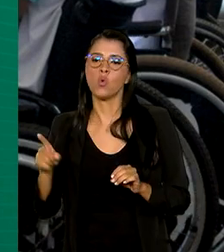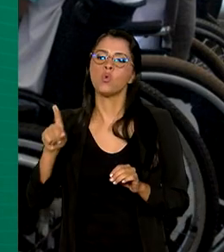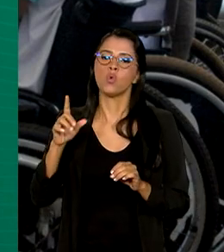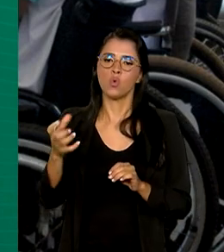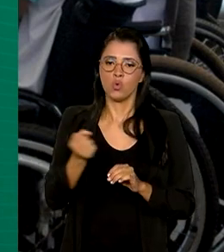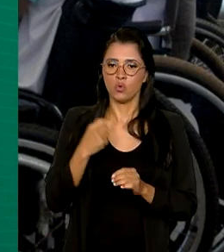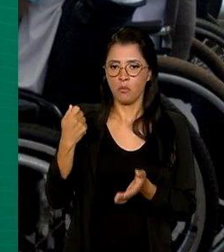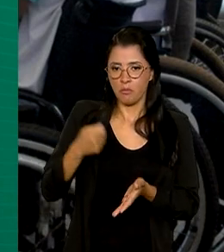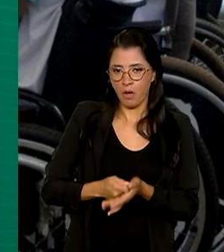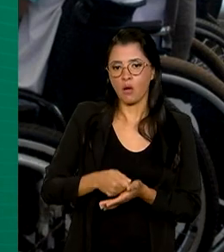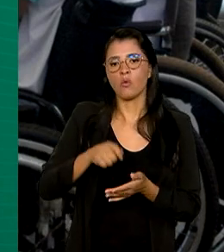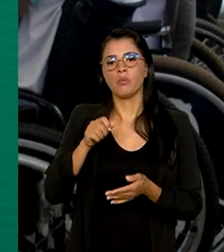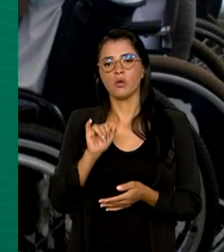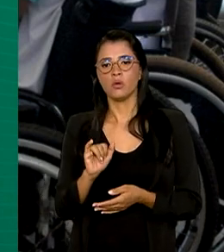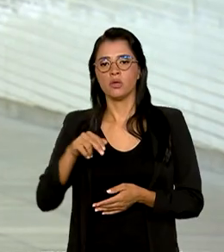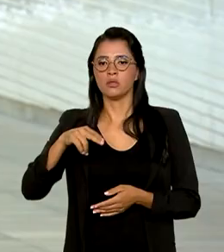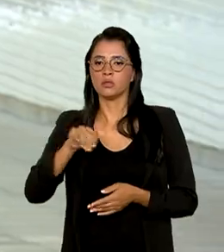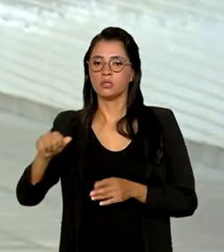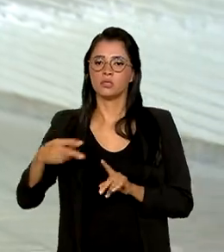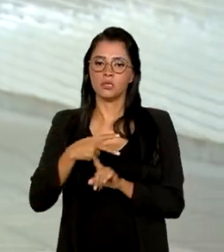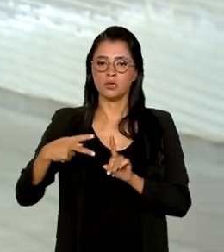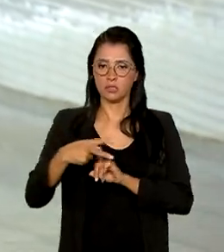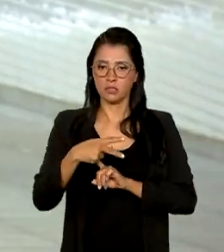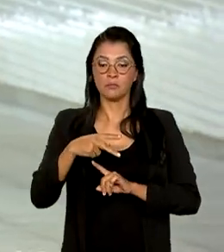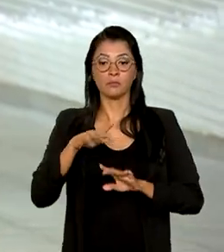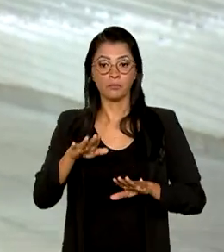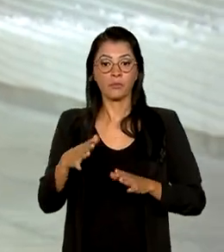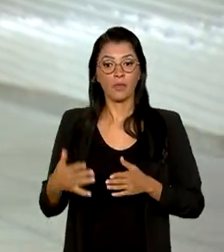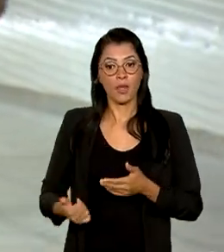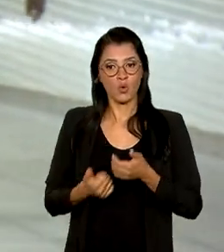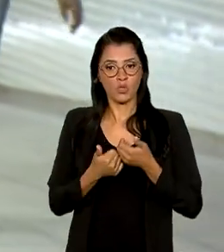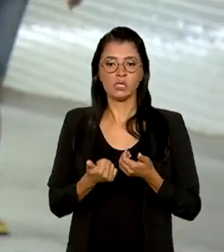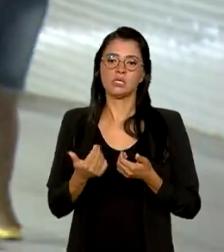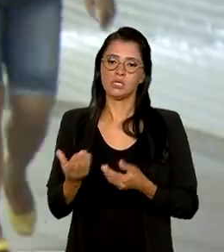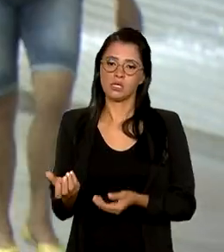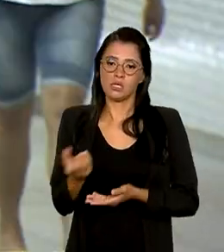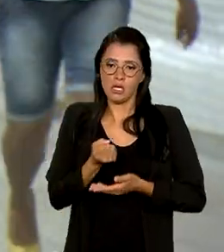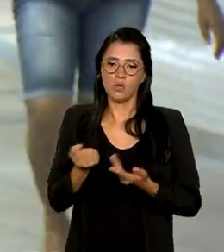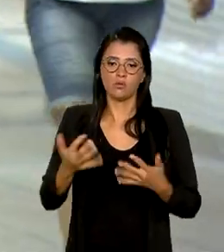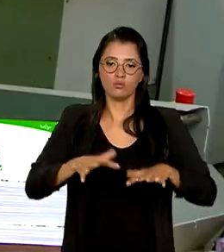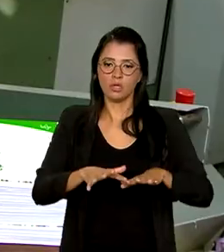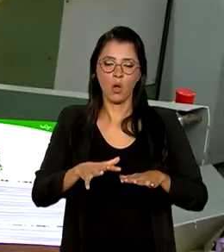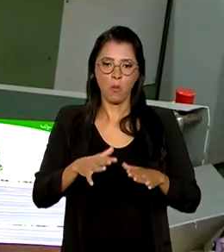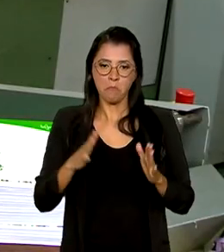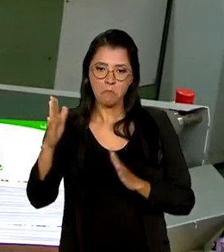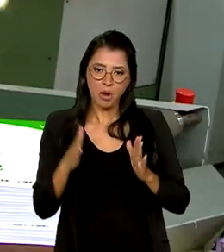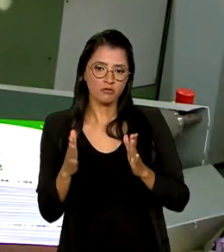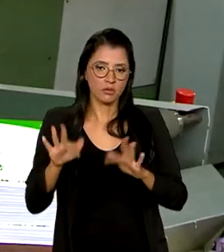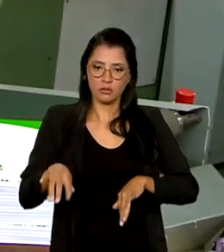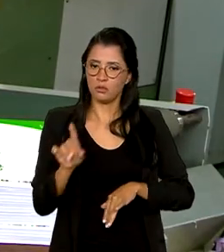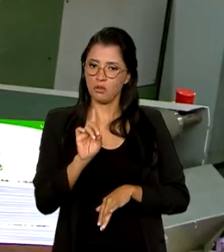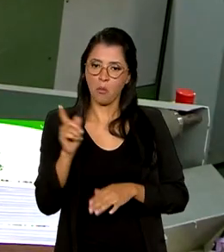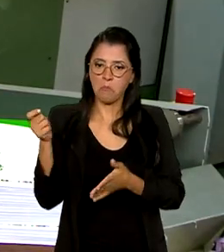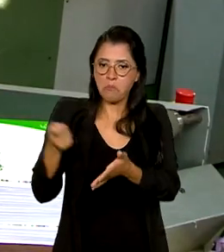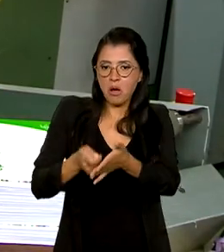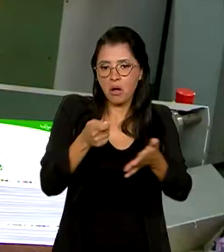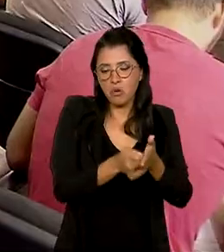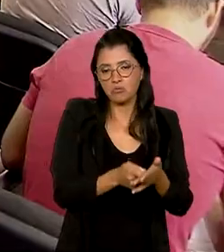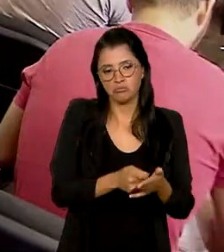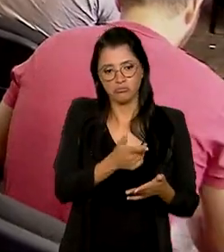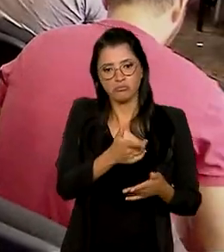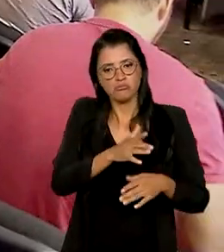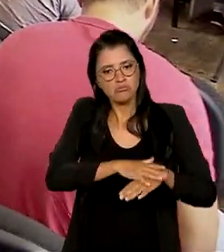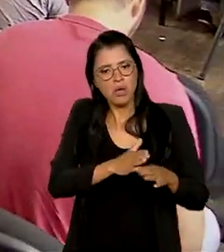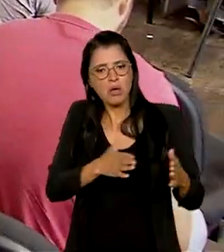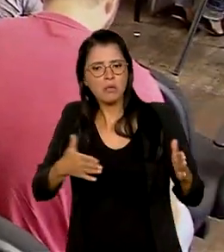pago pelo INSS. O auxílio inclusão não tem prazo para acabar. Ele é pago enquanto a pessoa